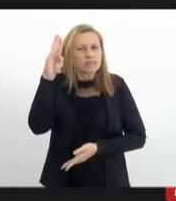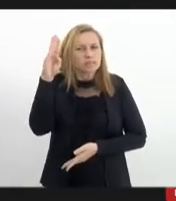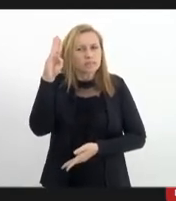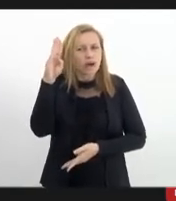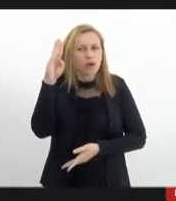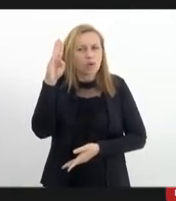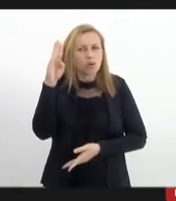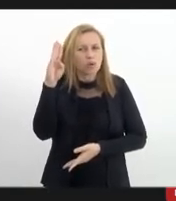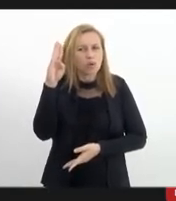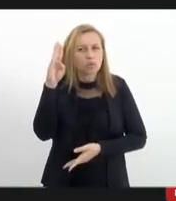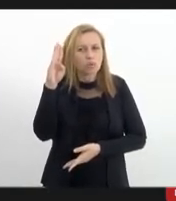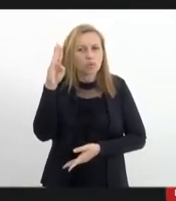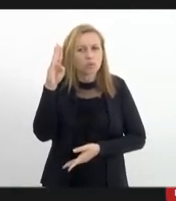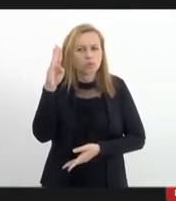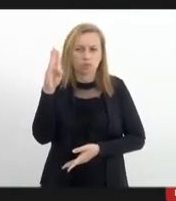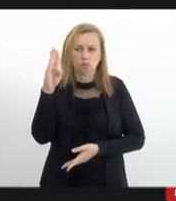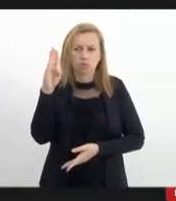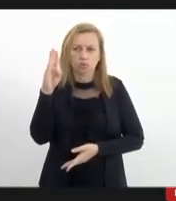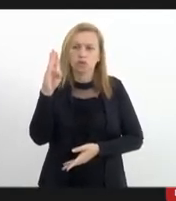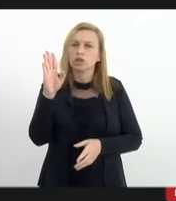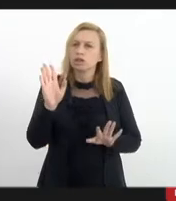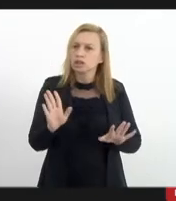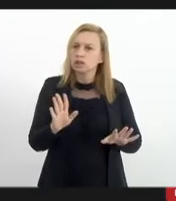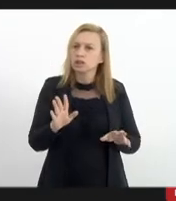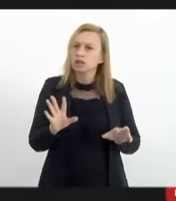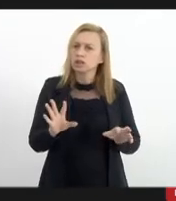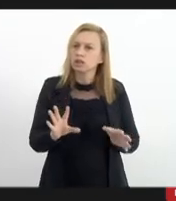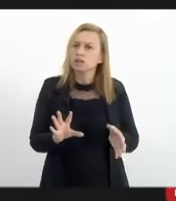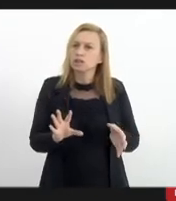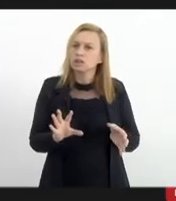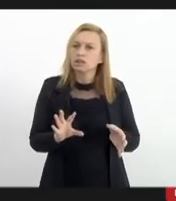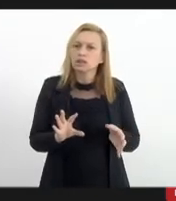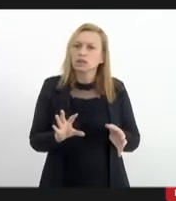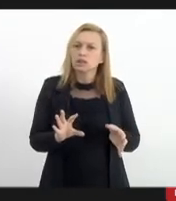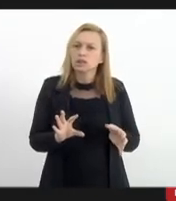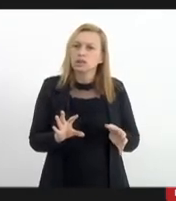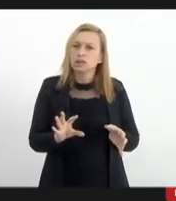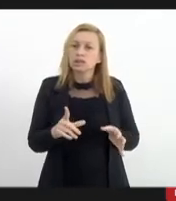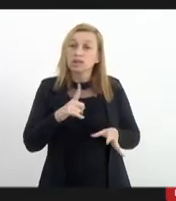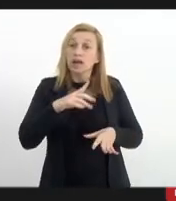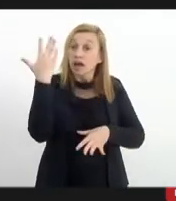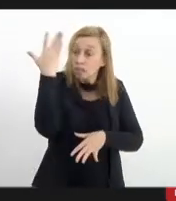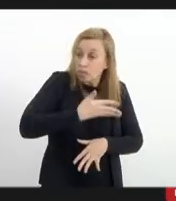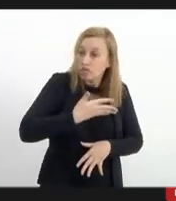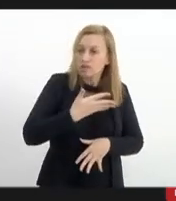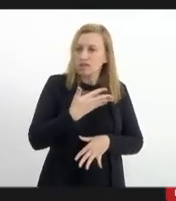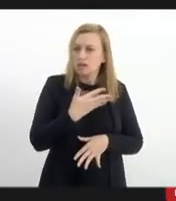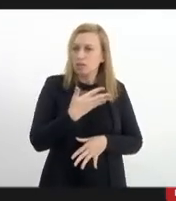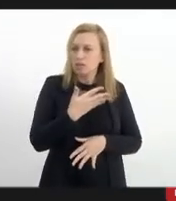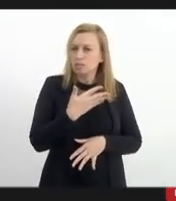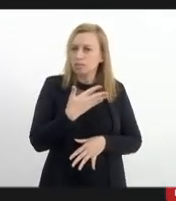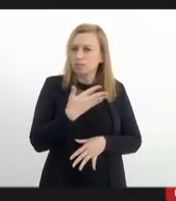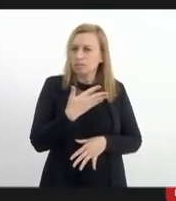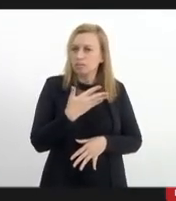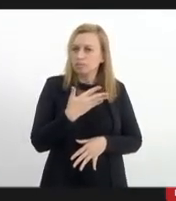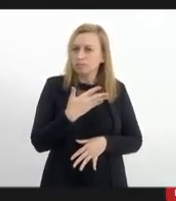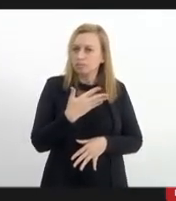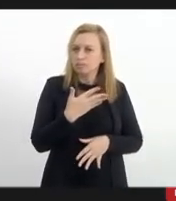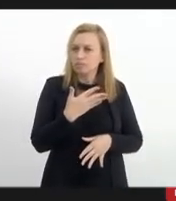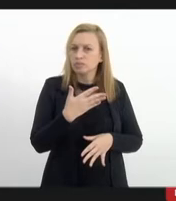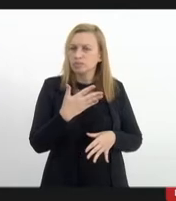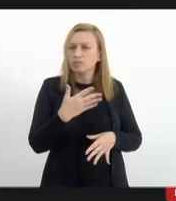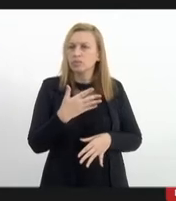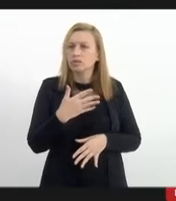que já nos permitem ter, de alguma forma, a comprovação, isso vai para dentro de uma investigação, para dentro de um inquérito policial.